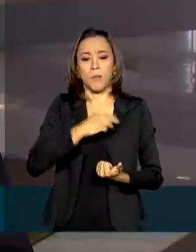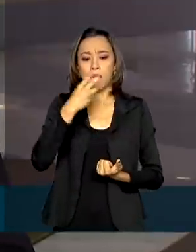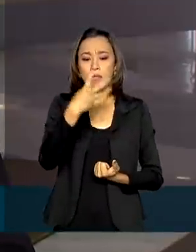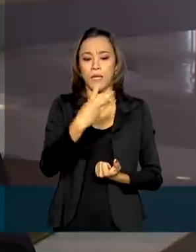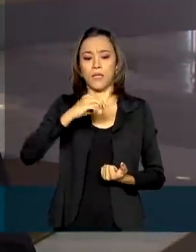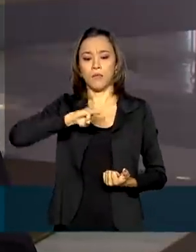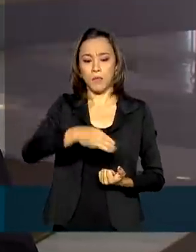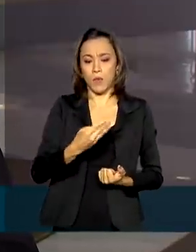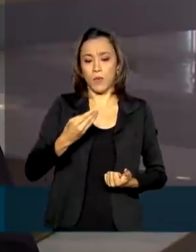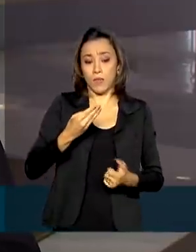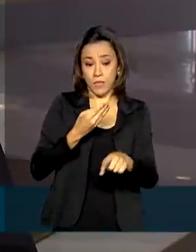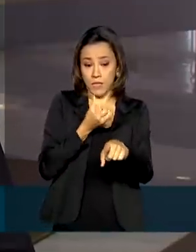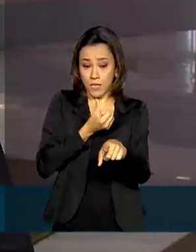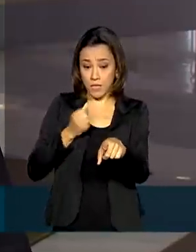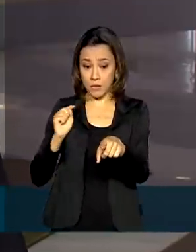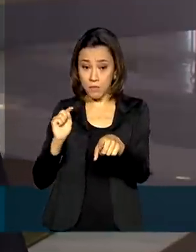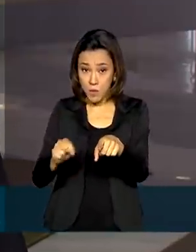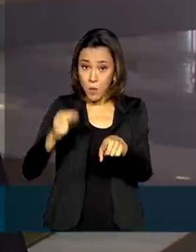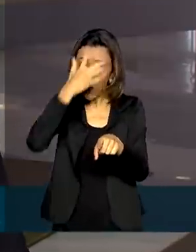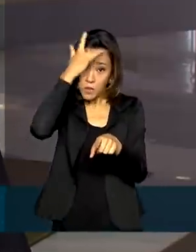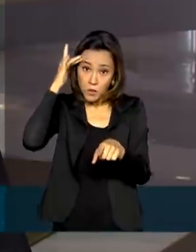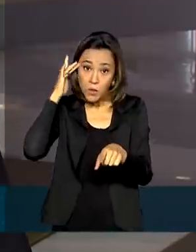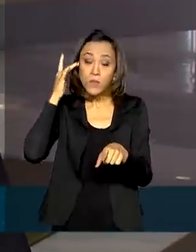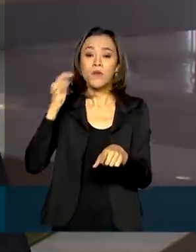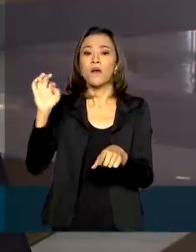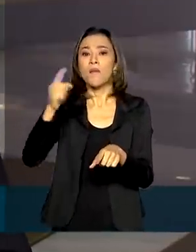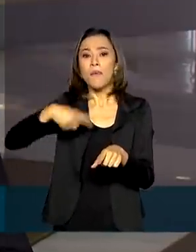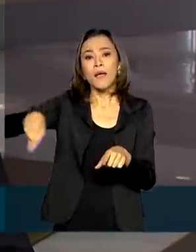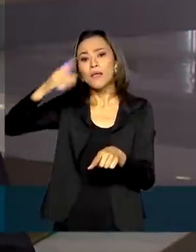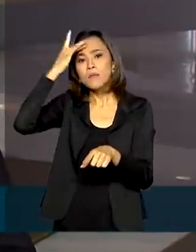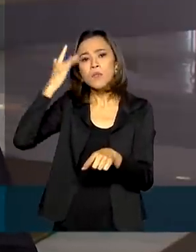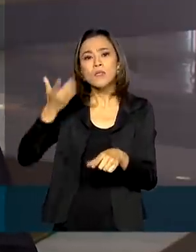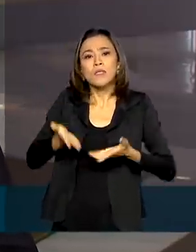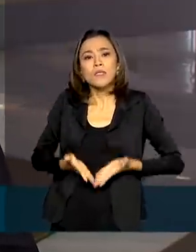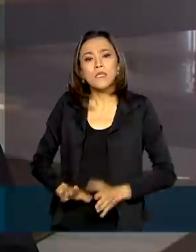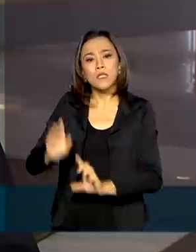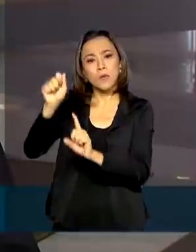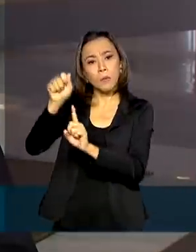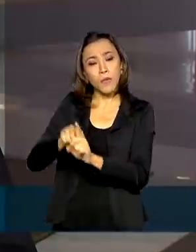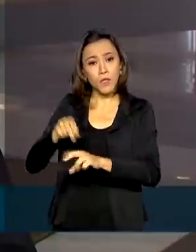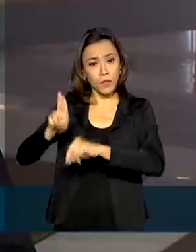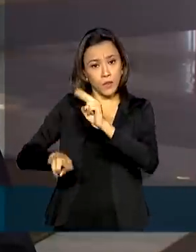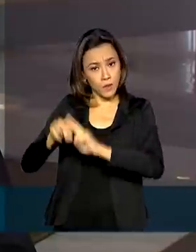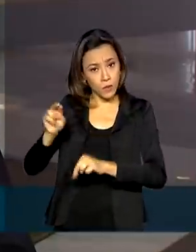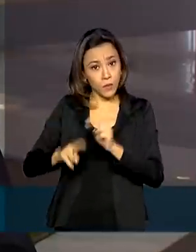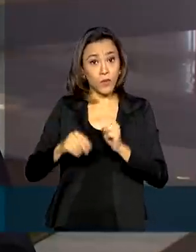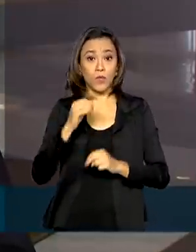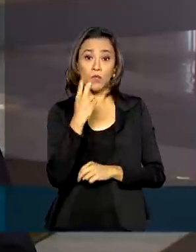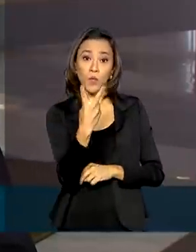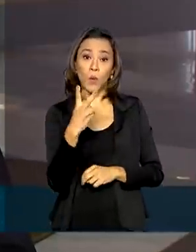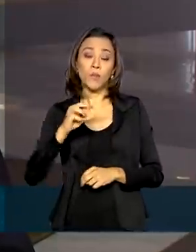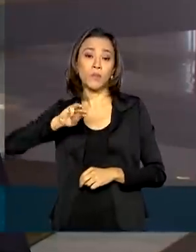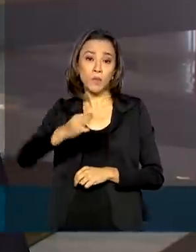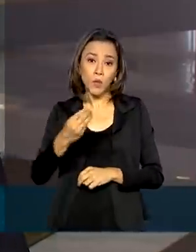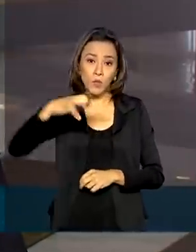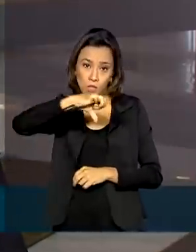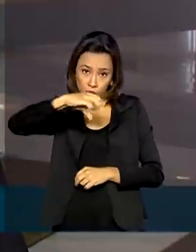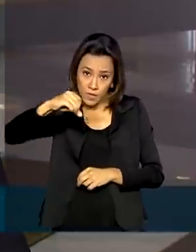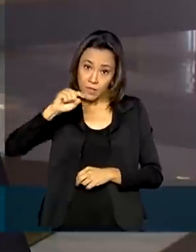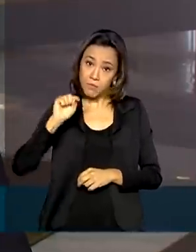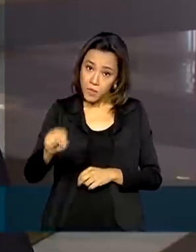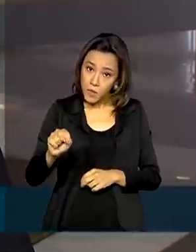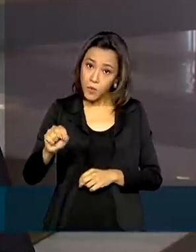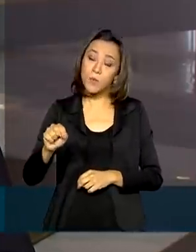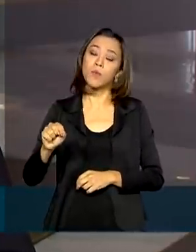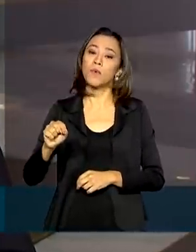600 mil trabalhadores. O pagamento são para aqueles que nasceram no mês de junho, Renata. 2 milhões e 900 mil vão receber a parcela